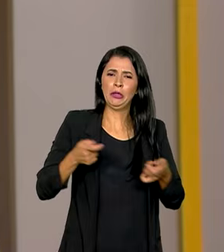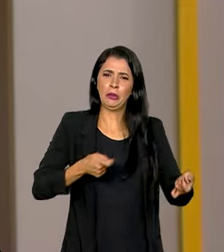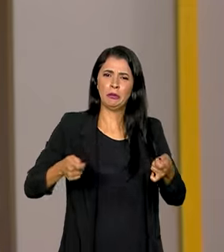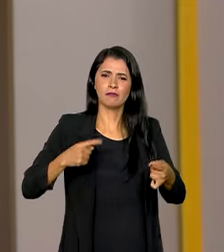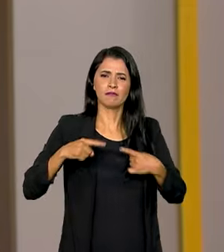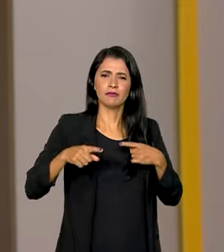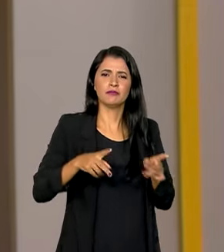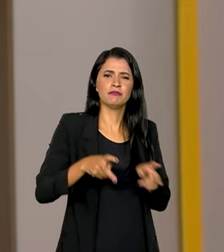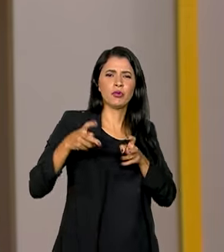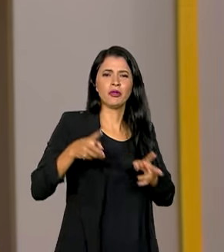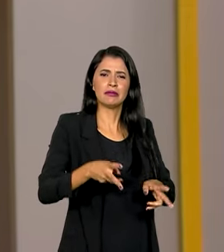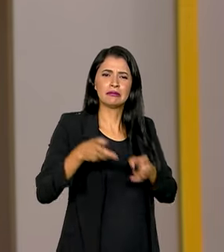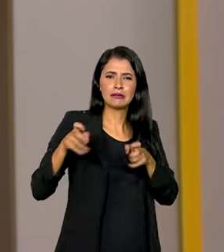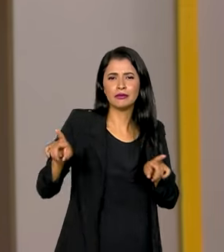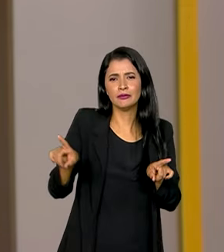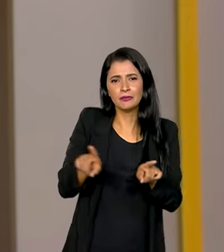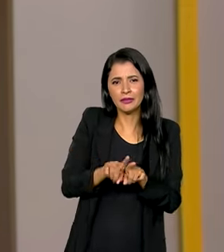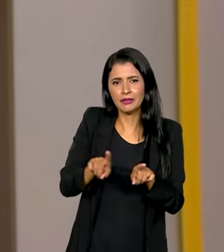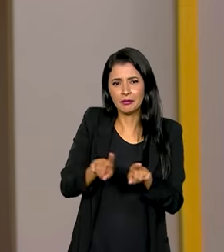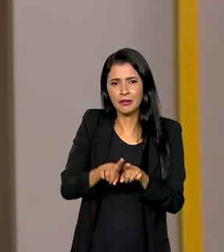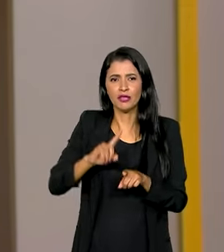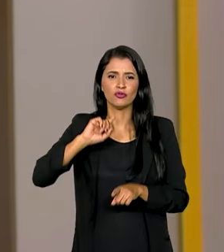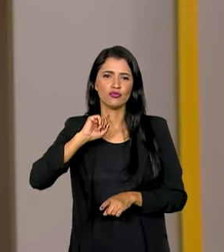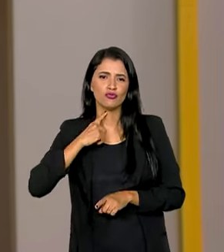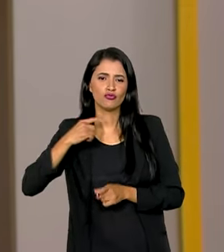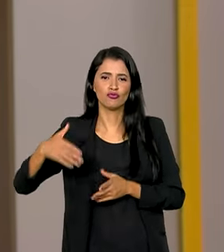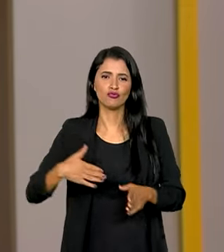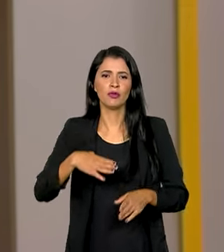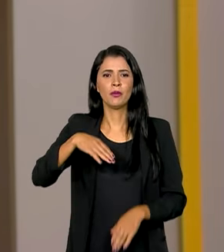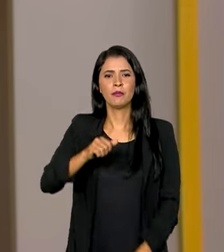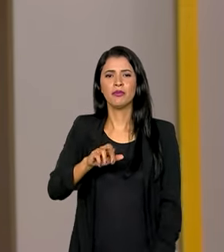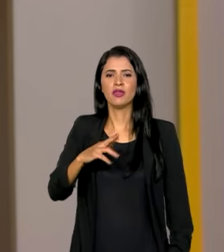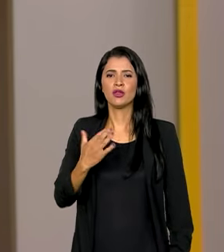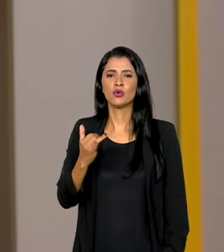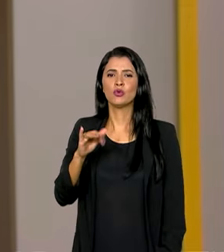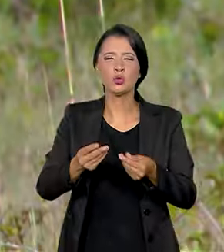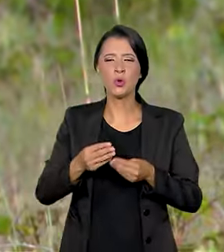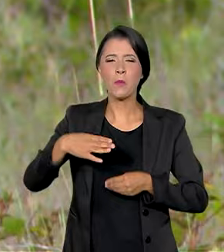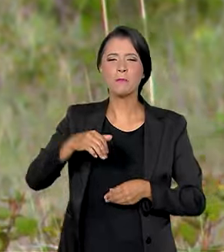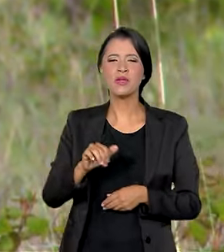garimpo ilegal, entre eles a contaminação causada pelo mercúrio.